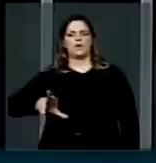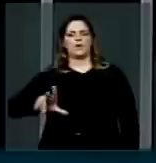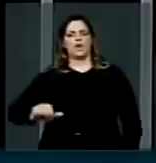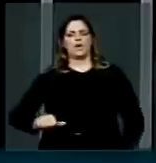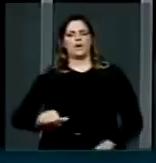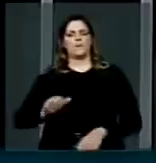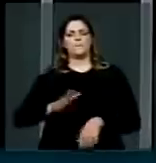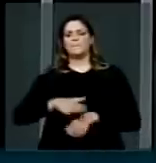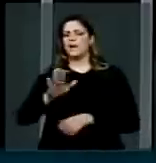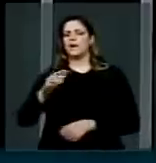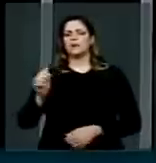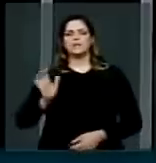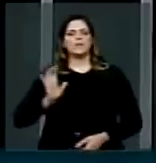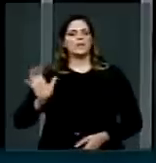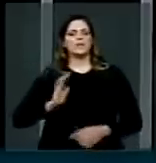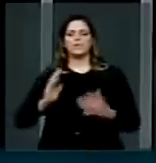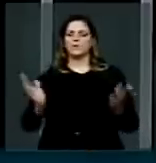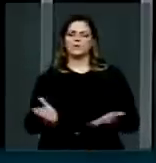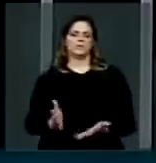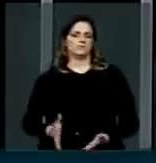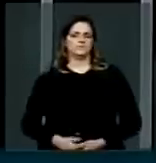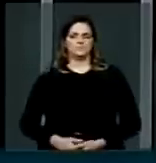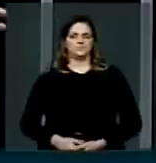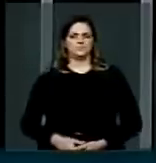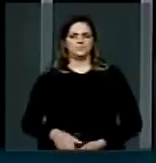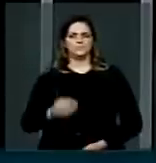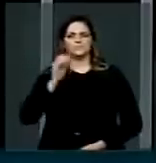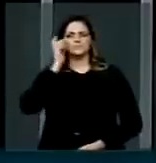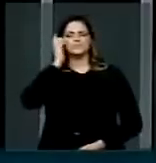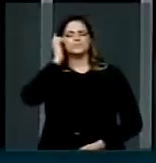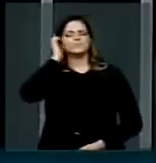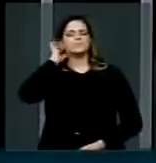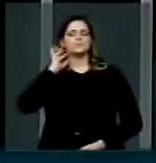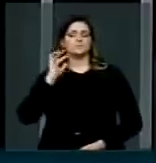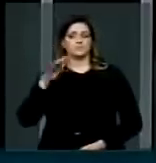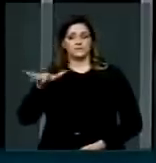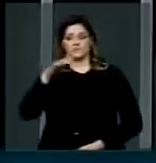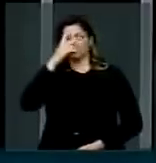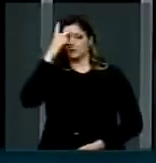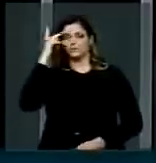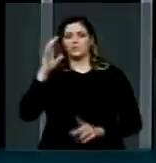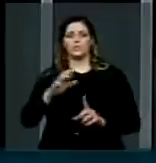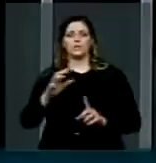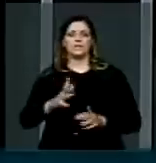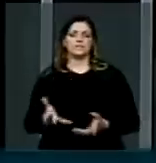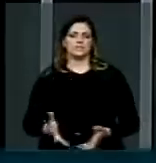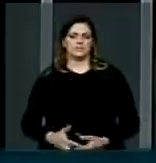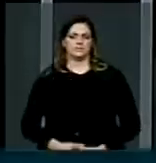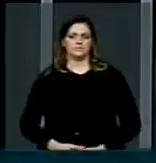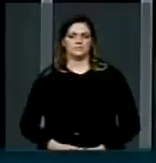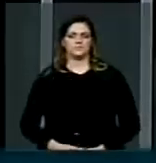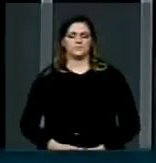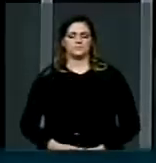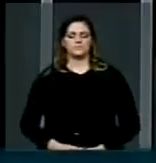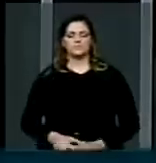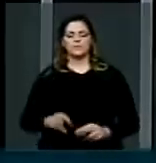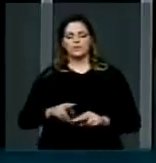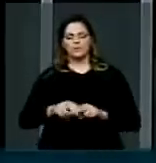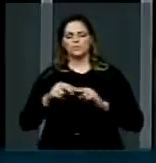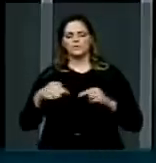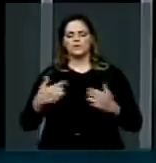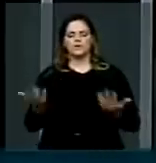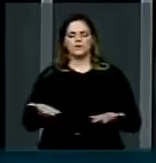capital financeiro e a interferência que eles têm no processo. Então nós queríamos daqui, dessa